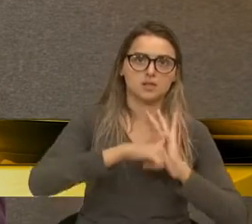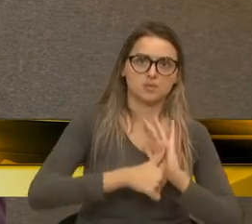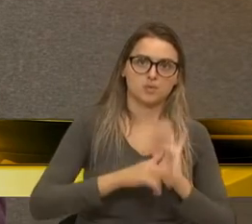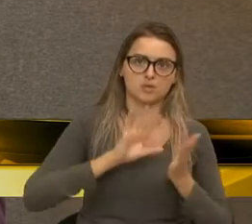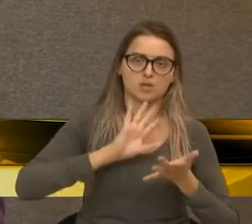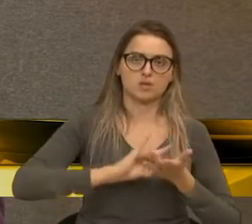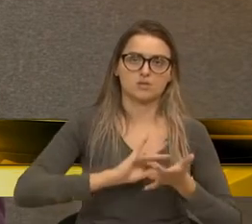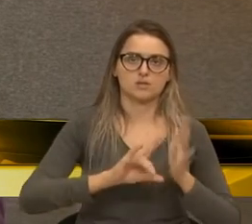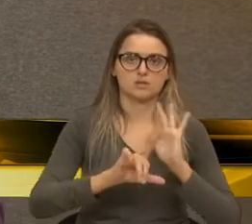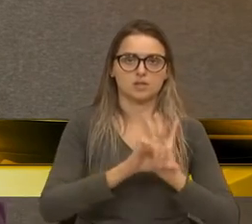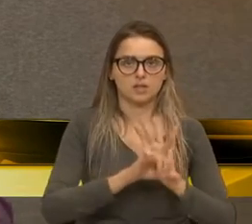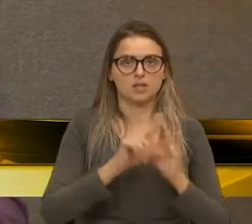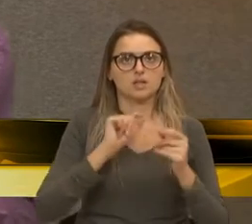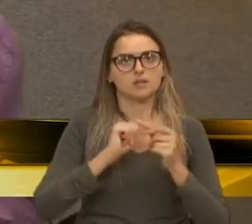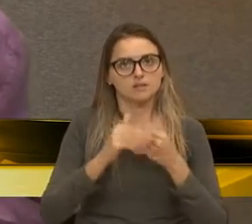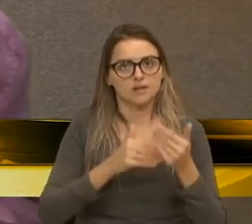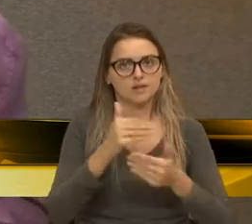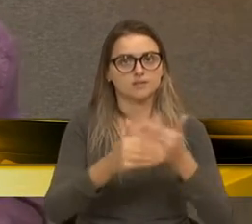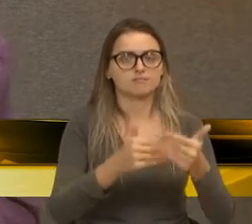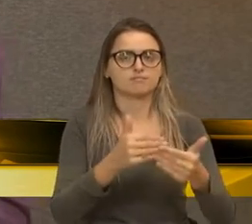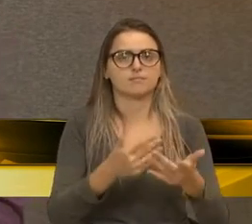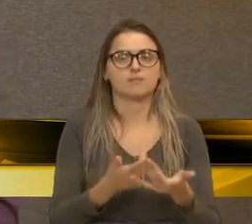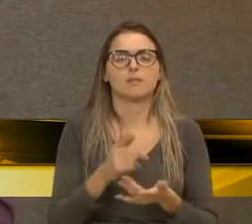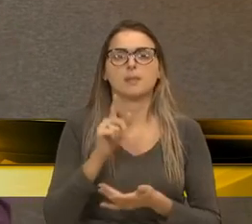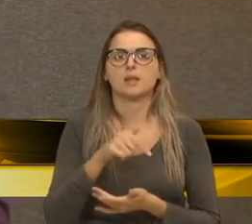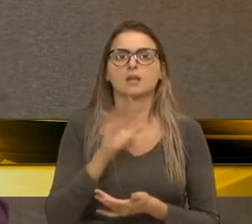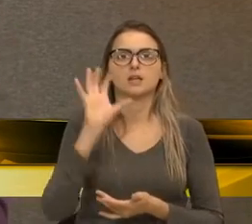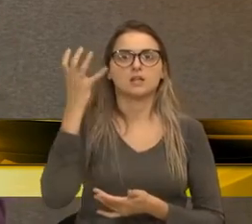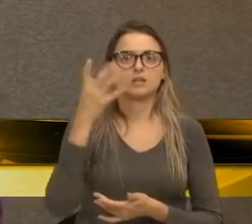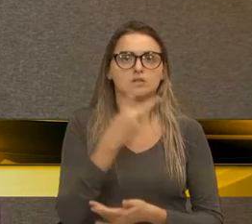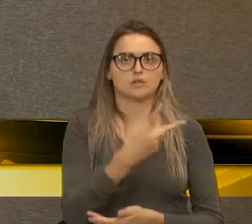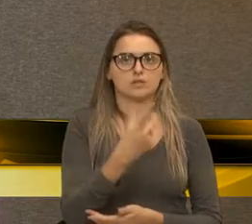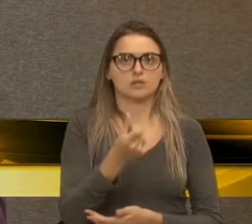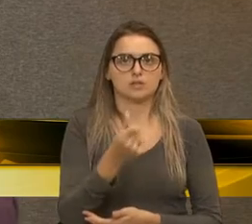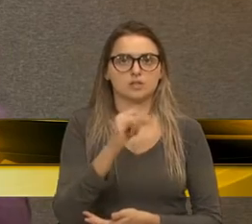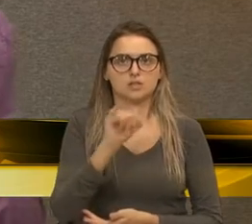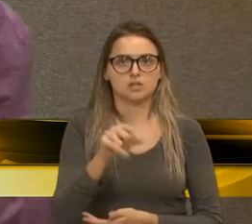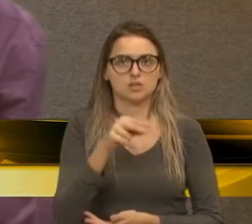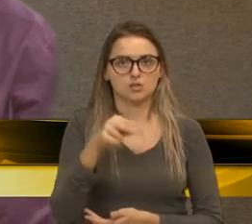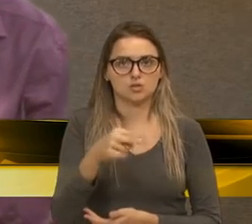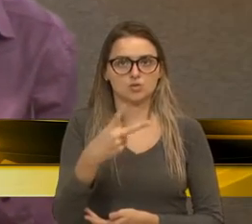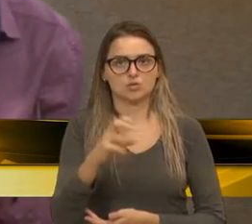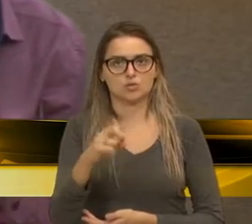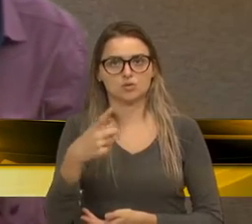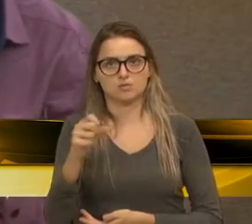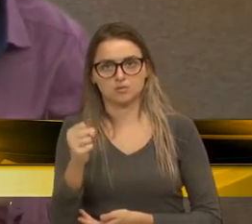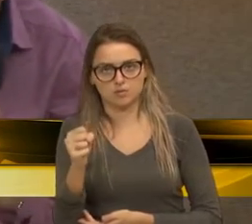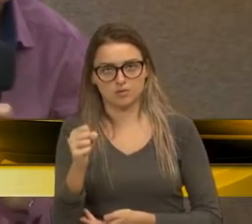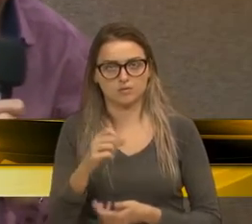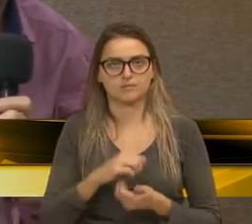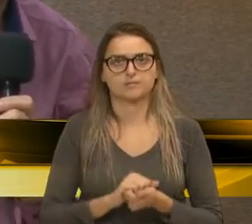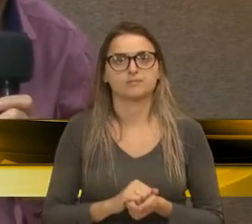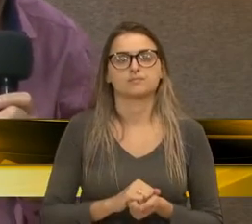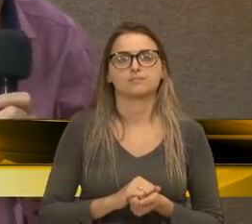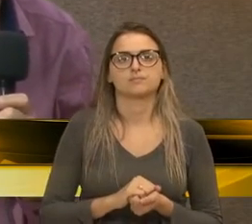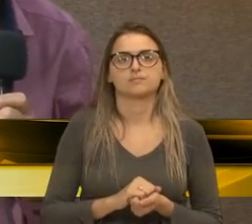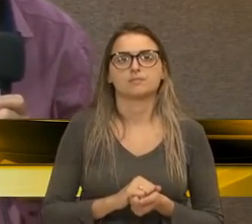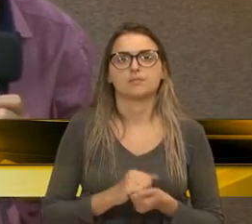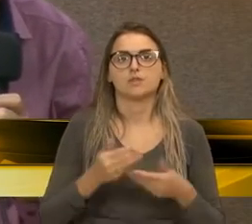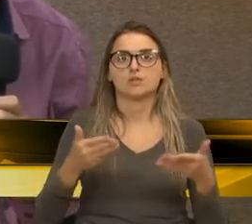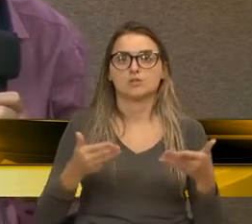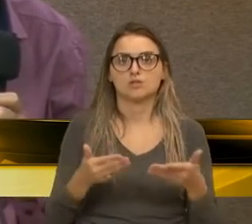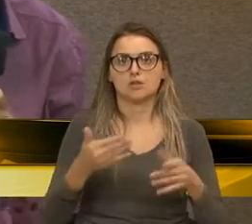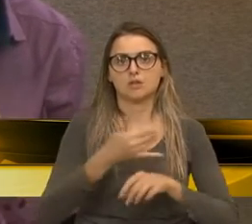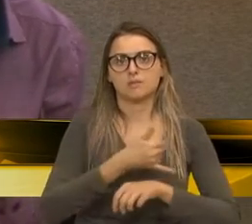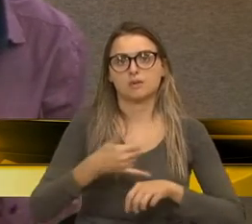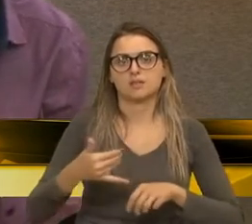regulamentação faça andar, e isto aconteceu no dia 26 de junho de 2018. Portanto, já se